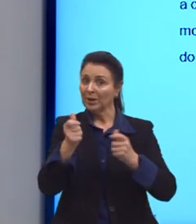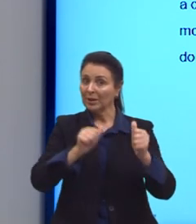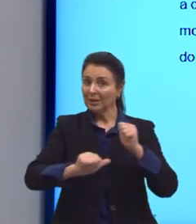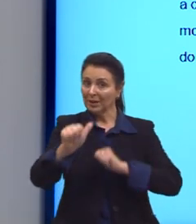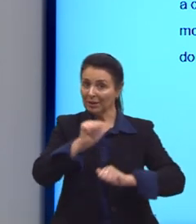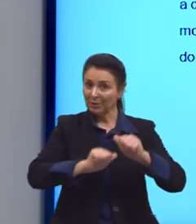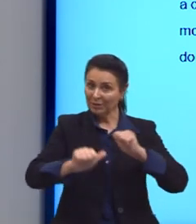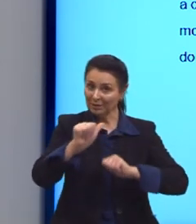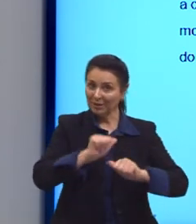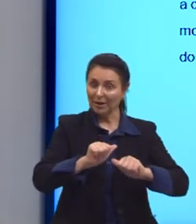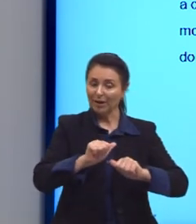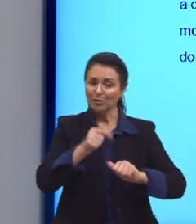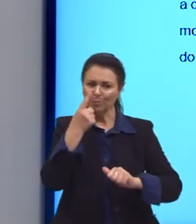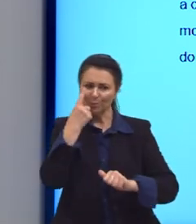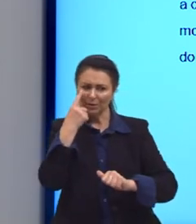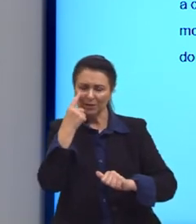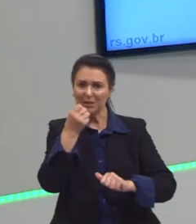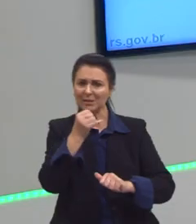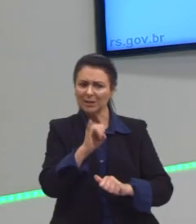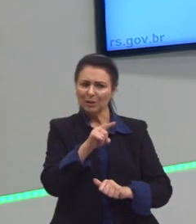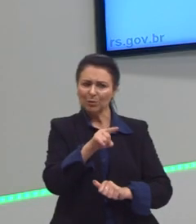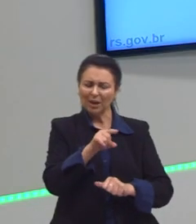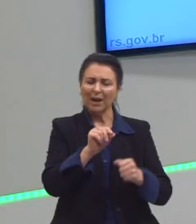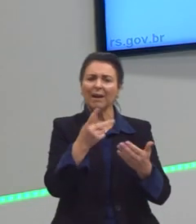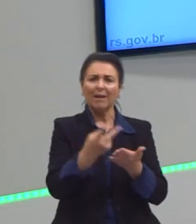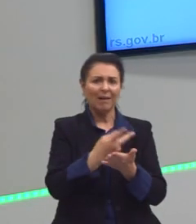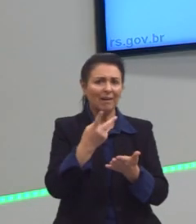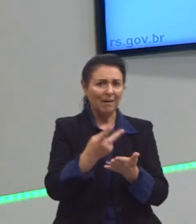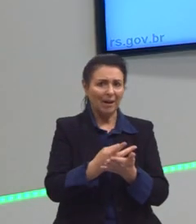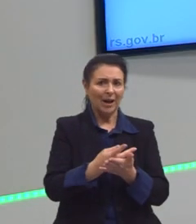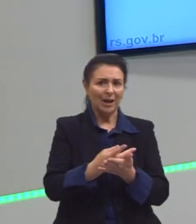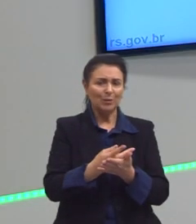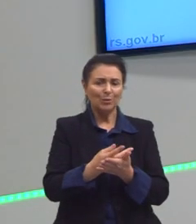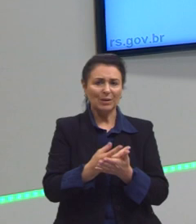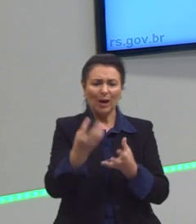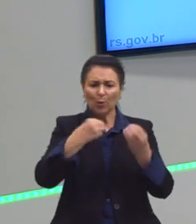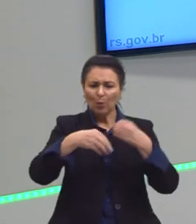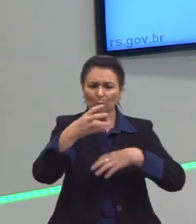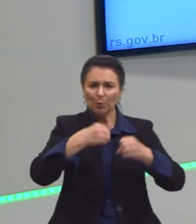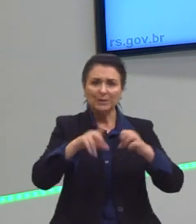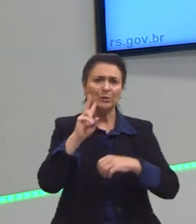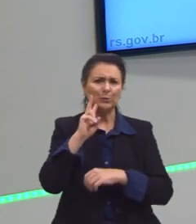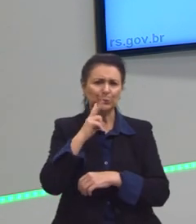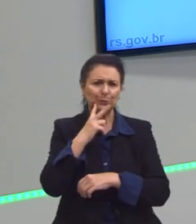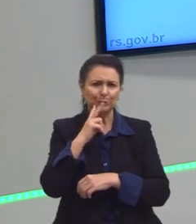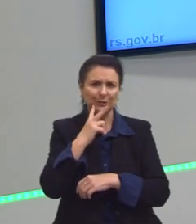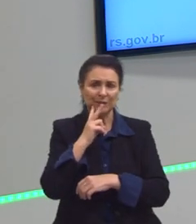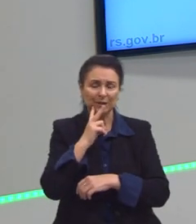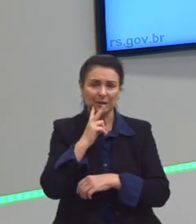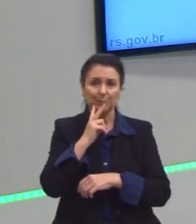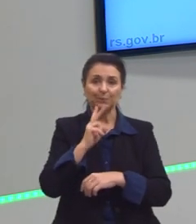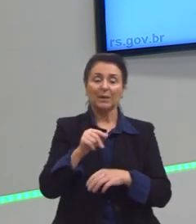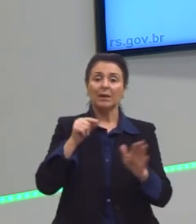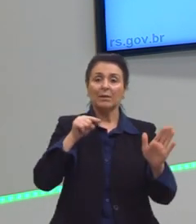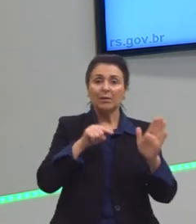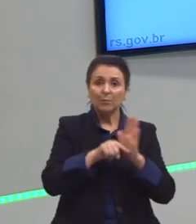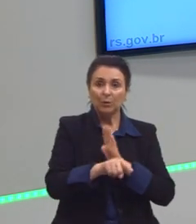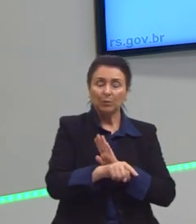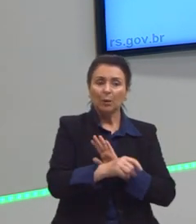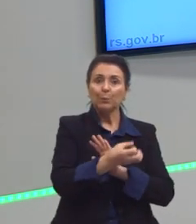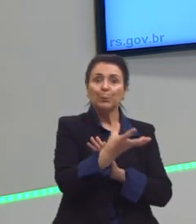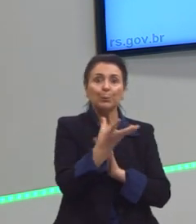verificar se não houve fraude no vinagre. Essa questão ela incorpora muitos